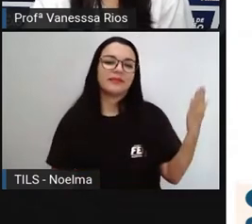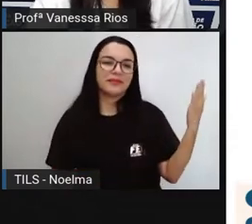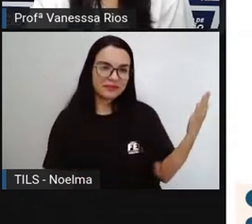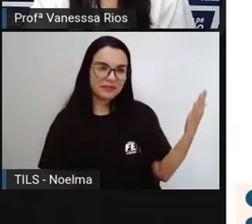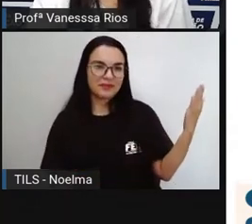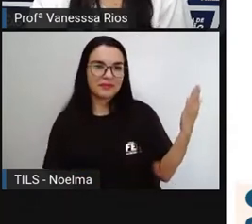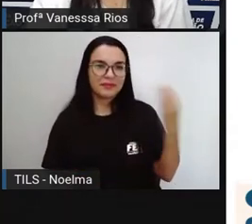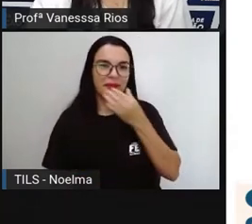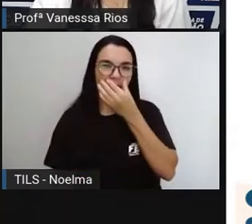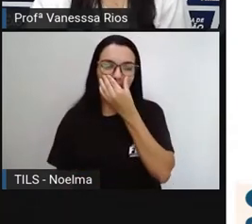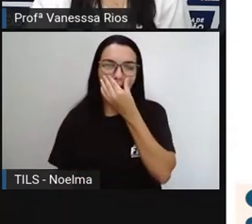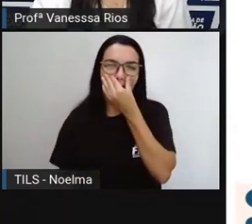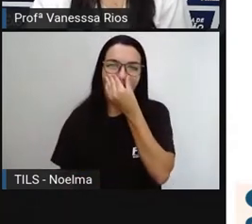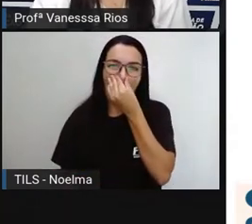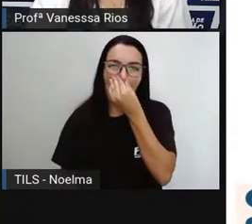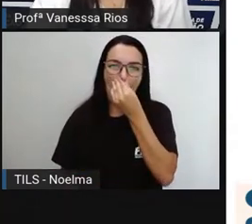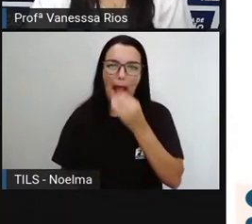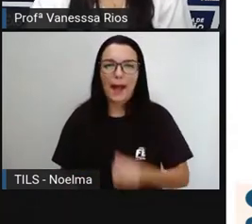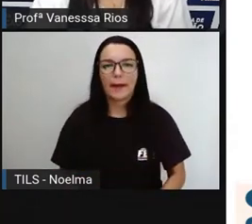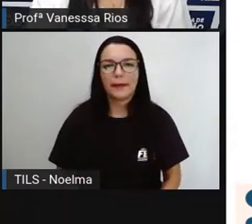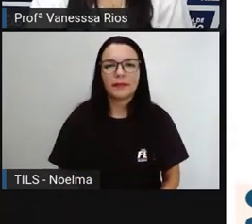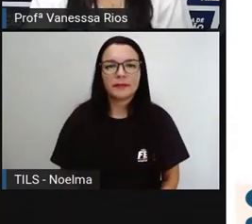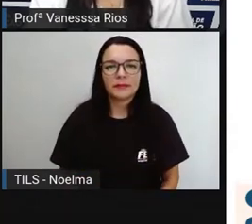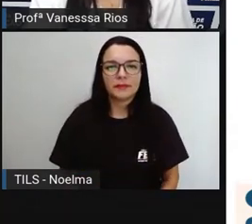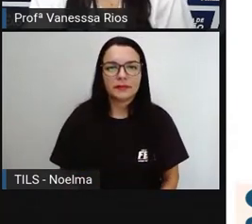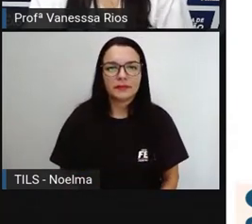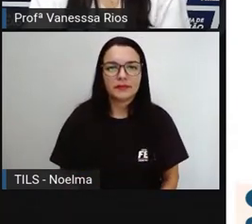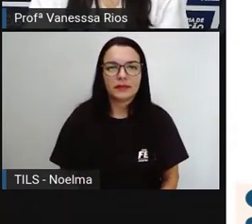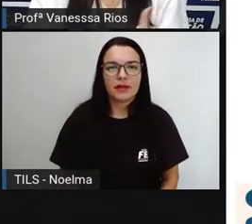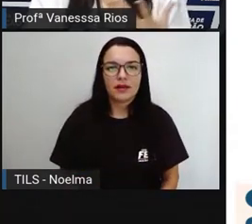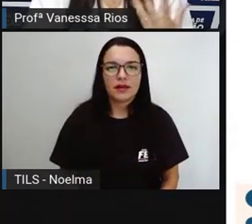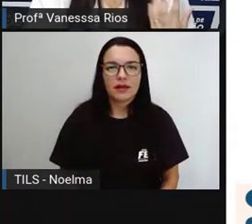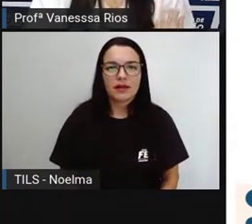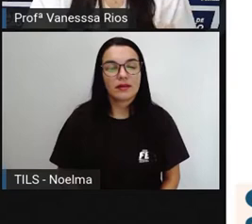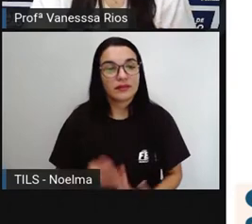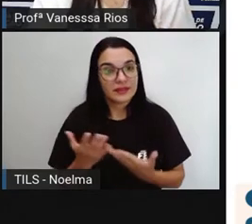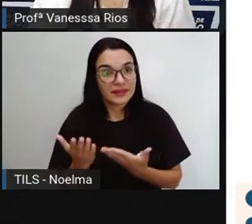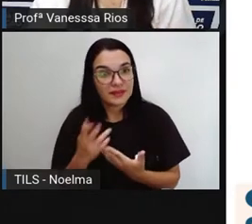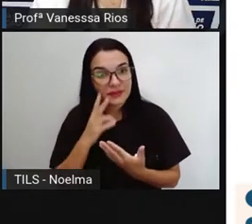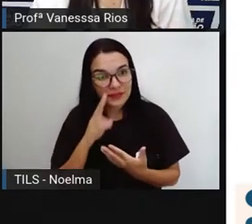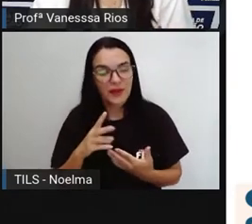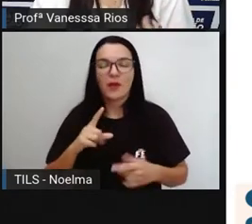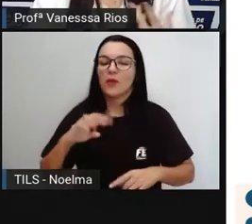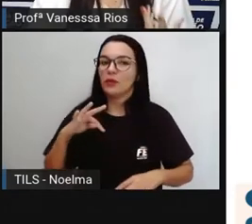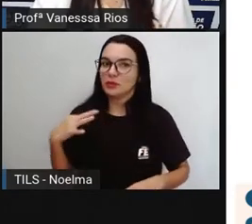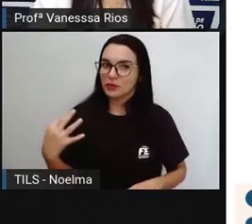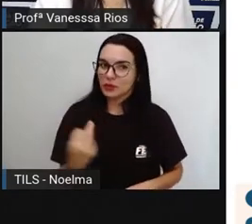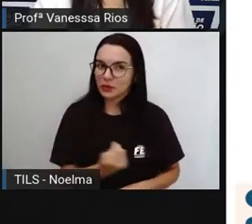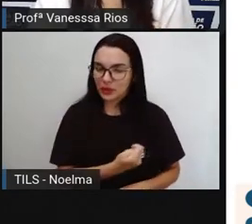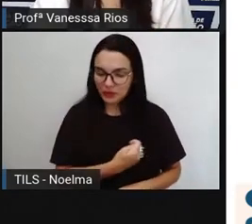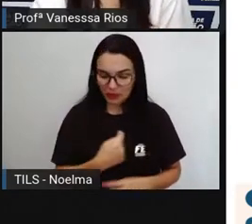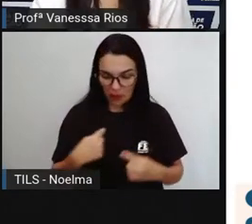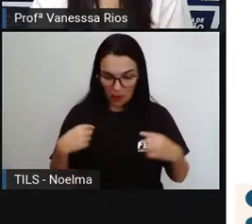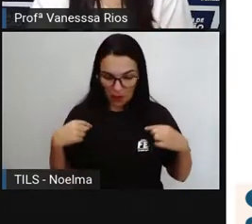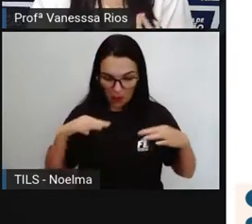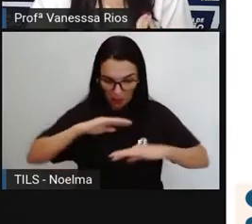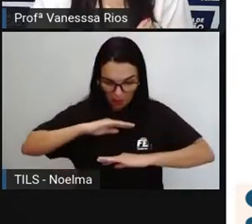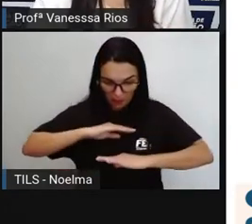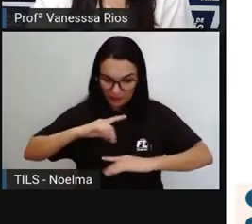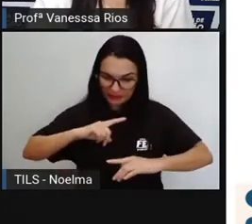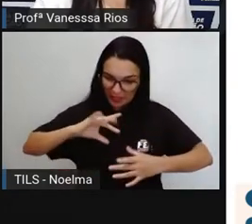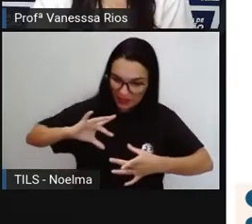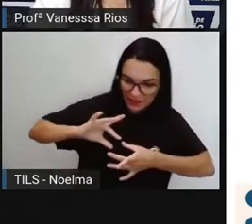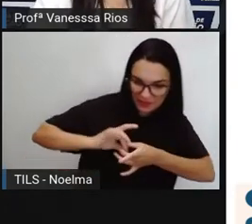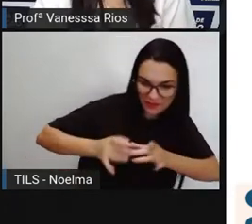para cuidar dos livros com carinho. Então, o nosso corpo esteja envolvido na